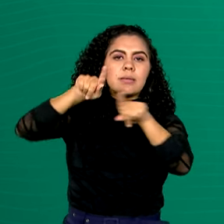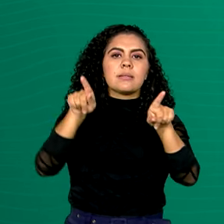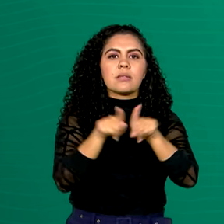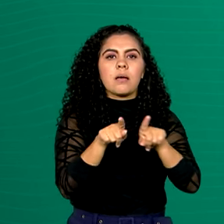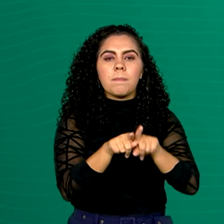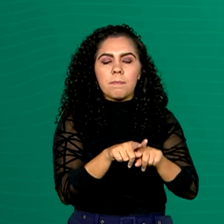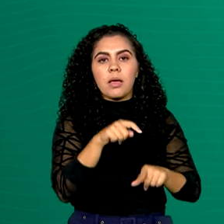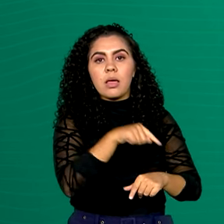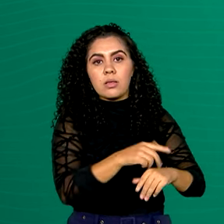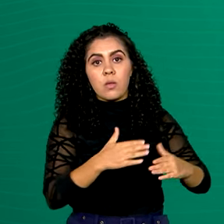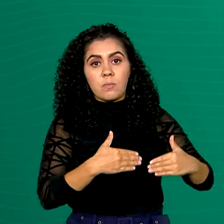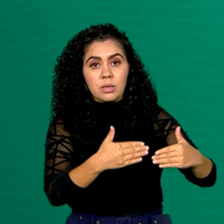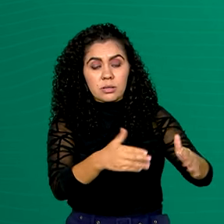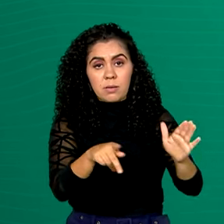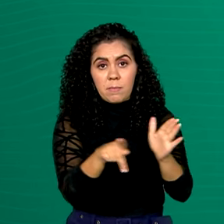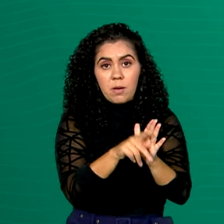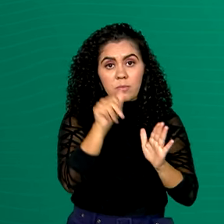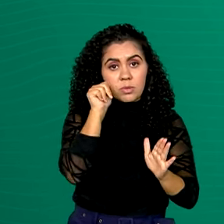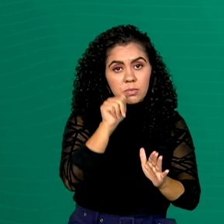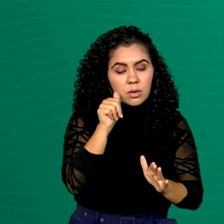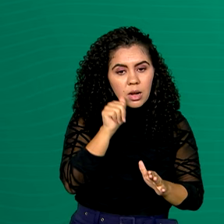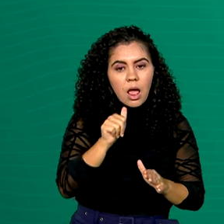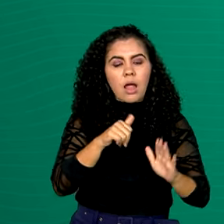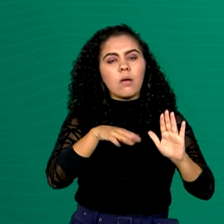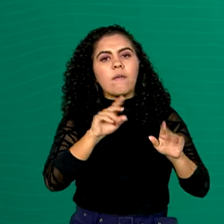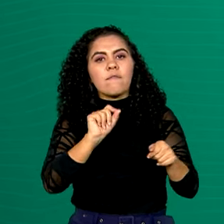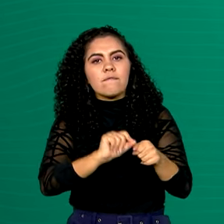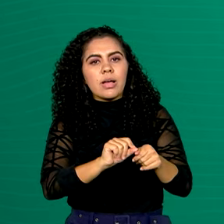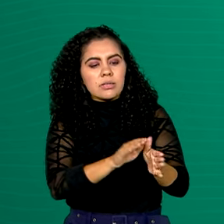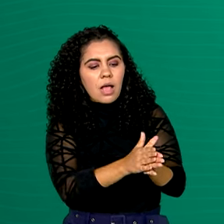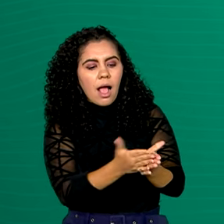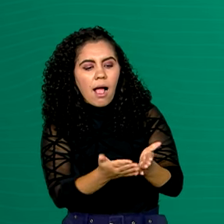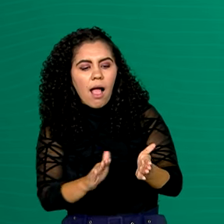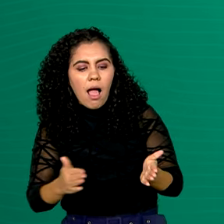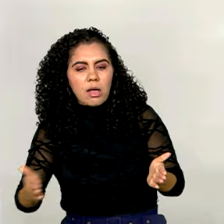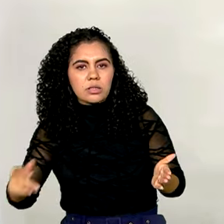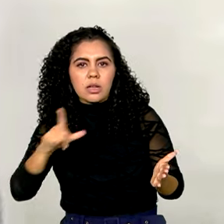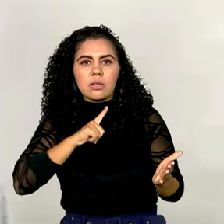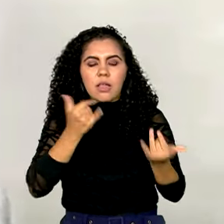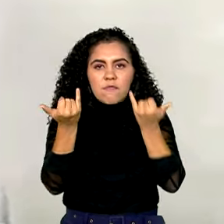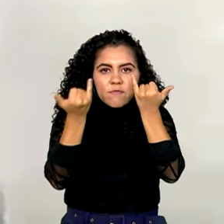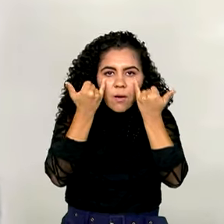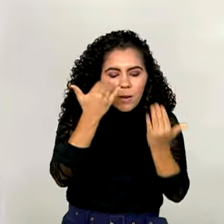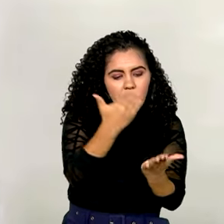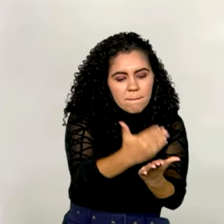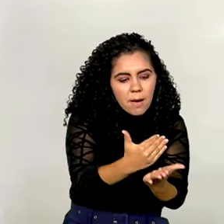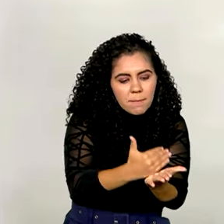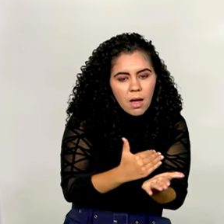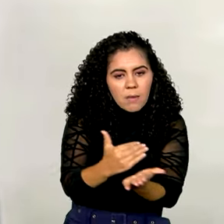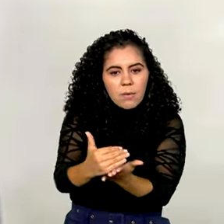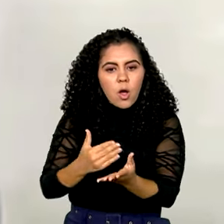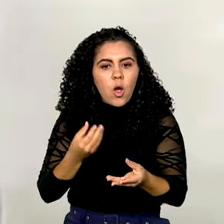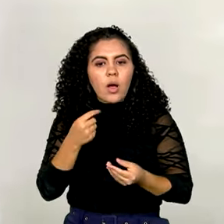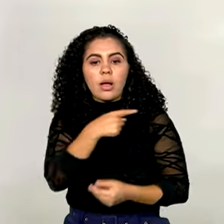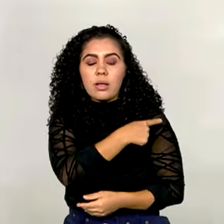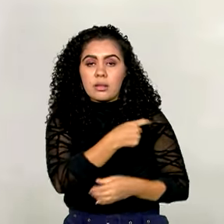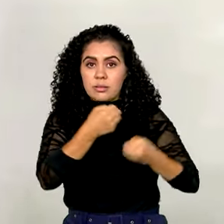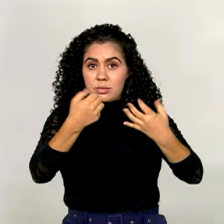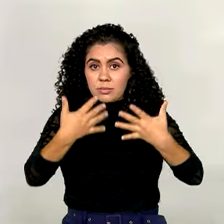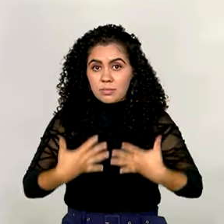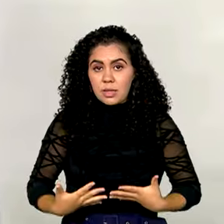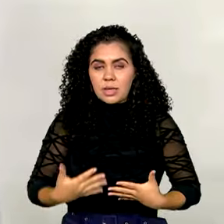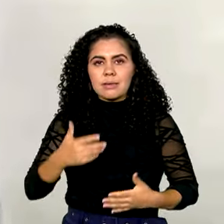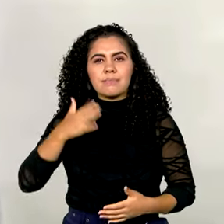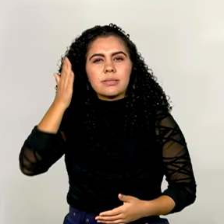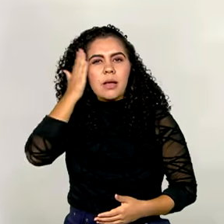uma cartilha com dicas e contatos dos consulados onde elas podem pedir ajuda. Saber que a gente está amparada por um